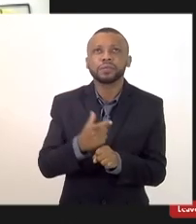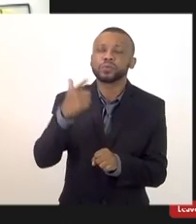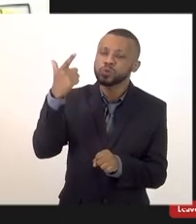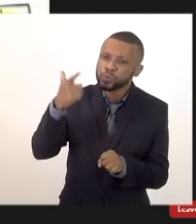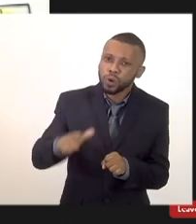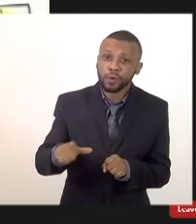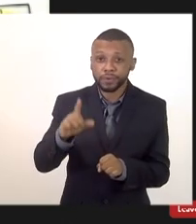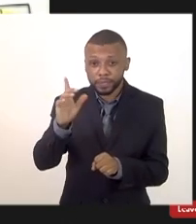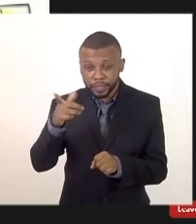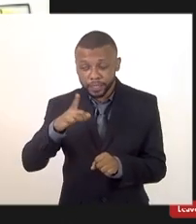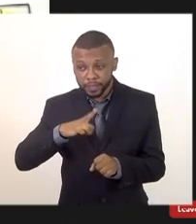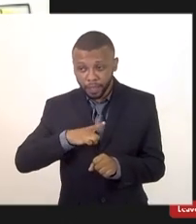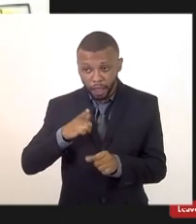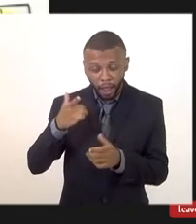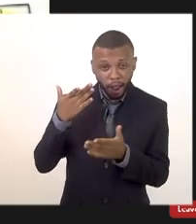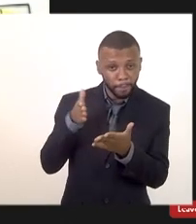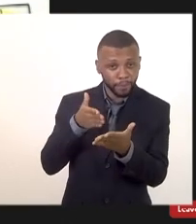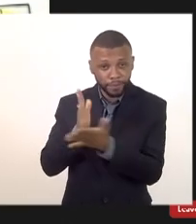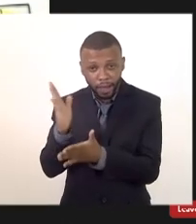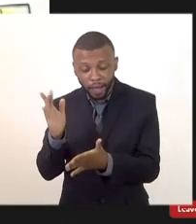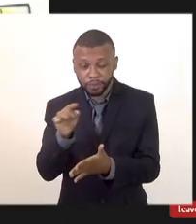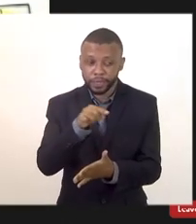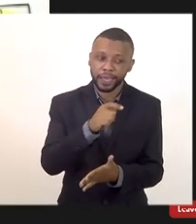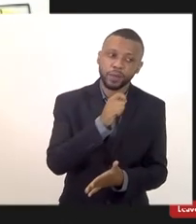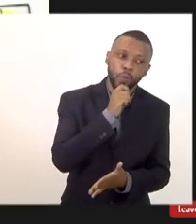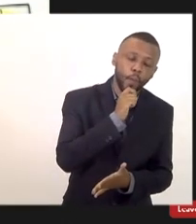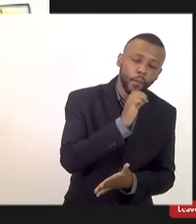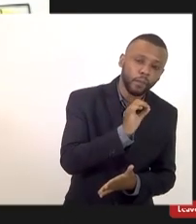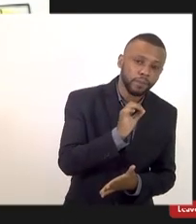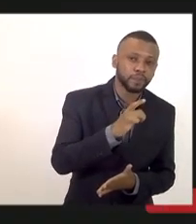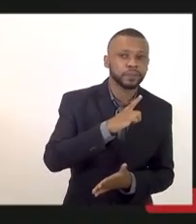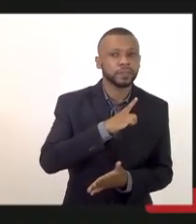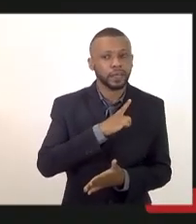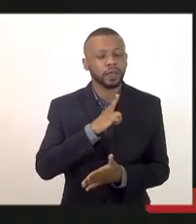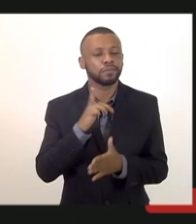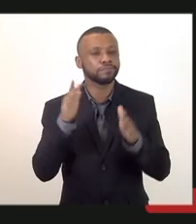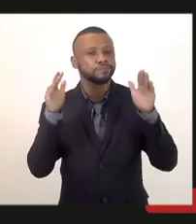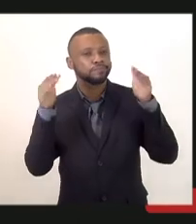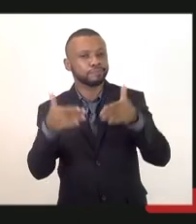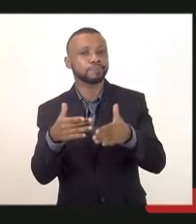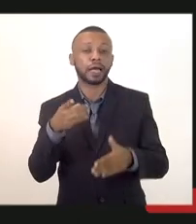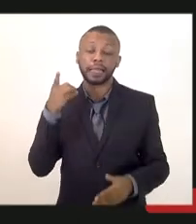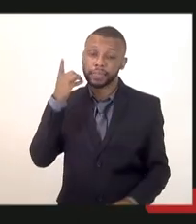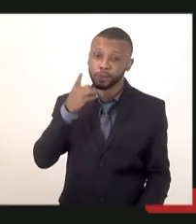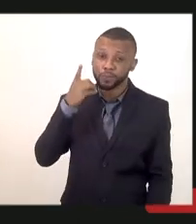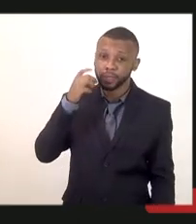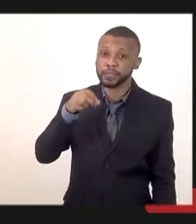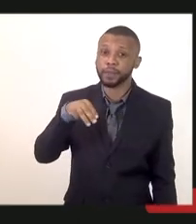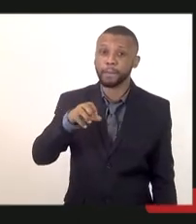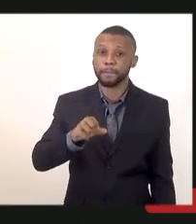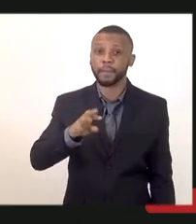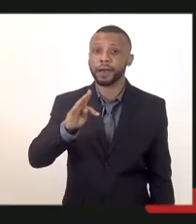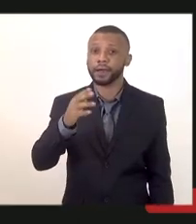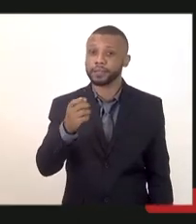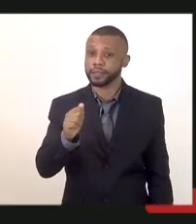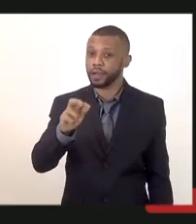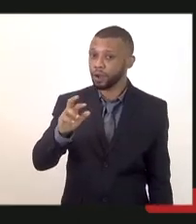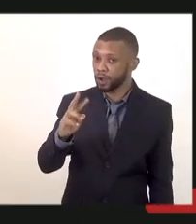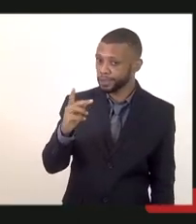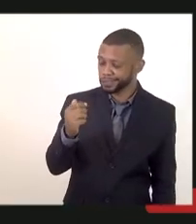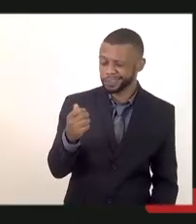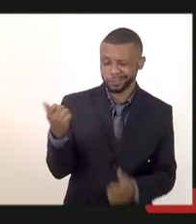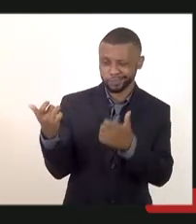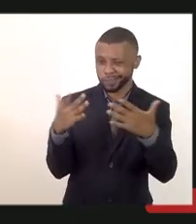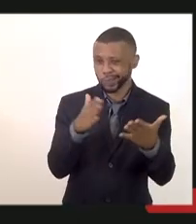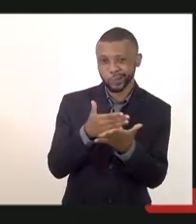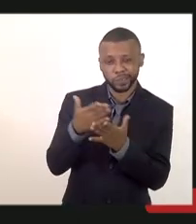aprovado quem não está inclusive eu acho que foi um pouco disso que a deputada Marta Rocha disse no começo da fala dela por fim eu queria fazer